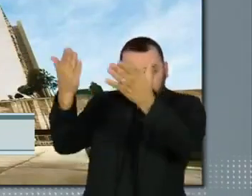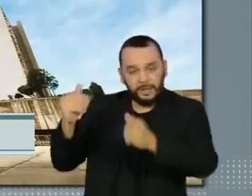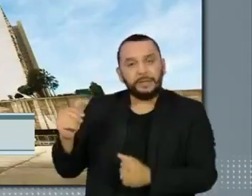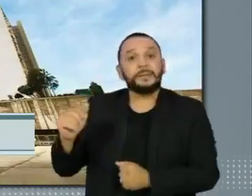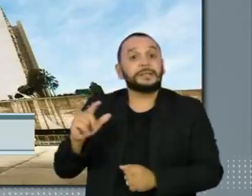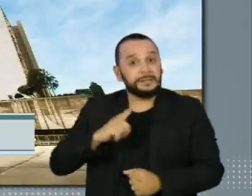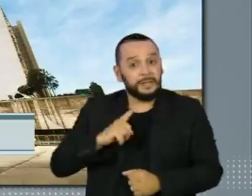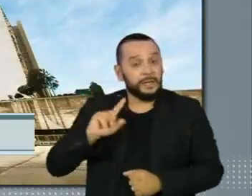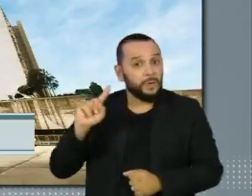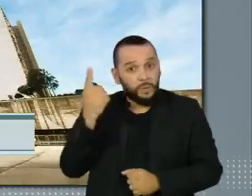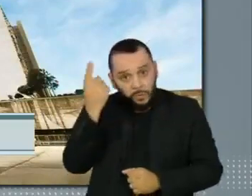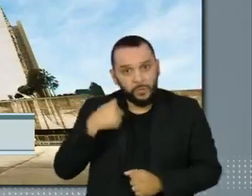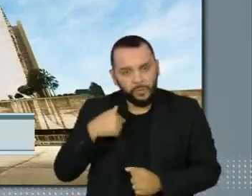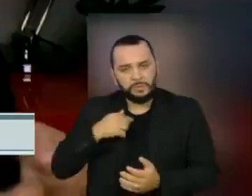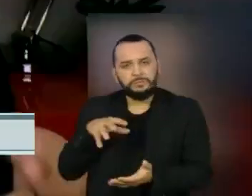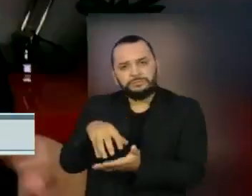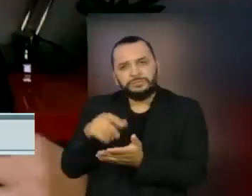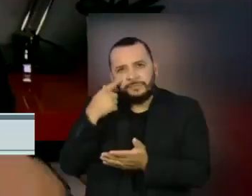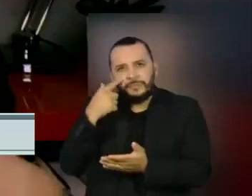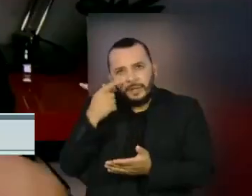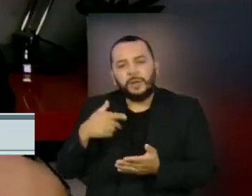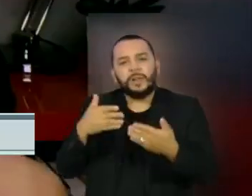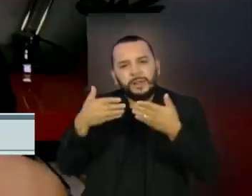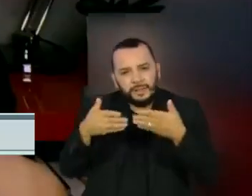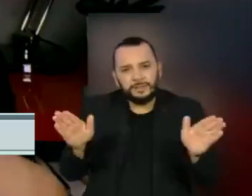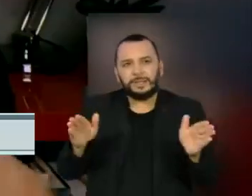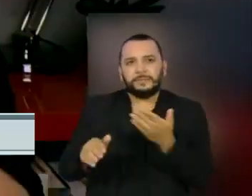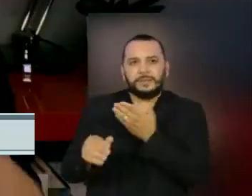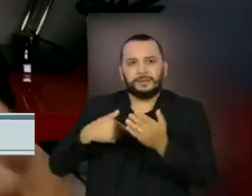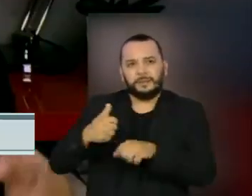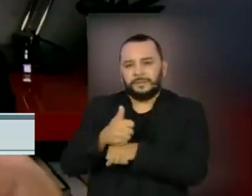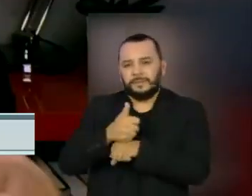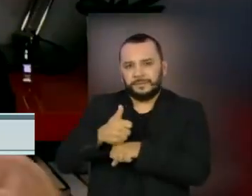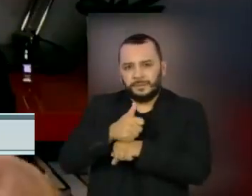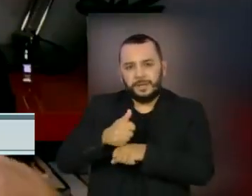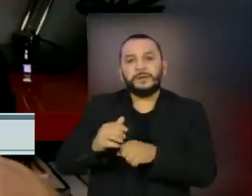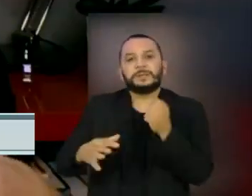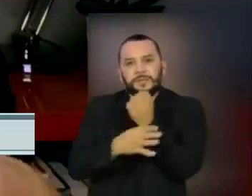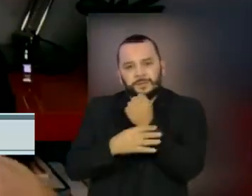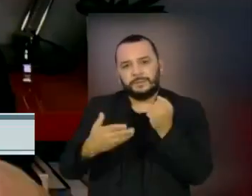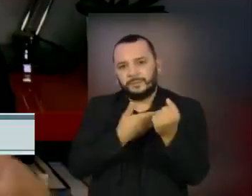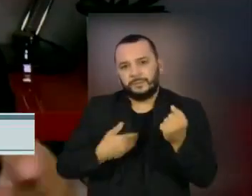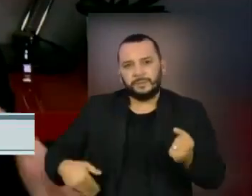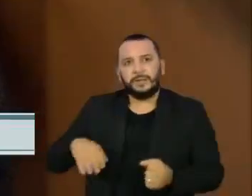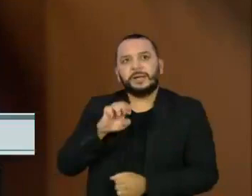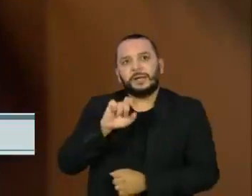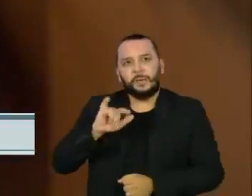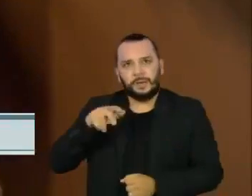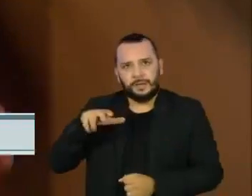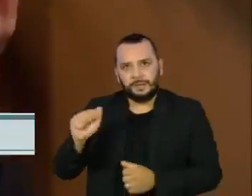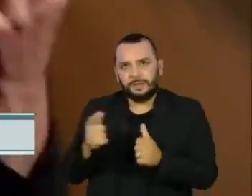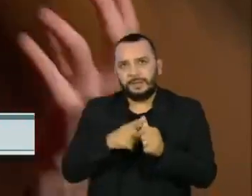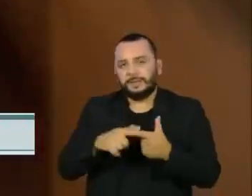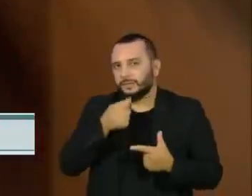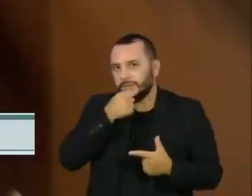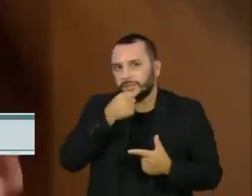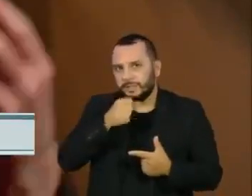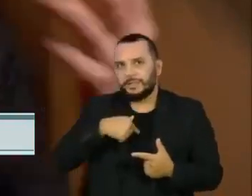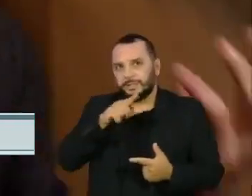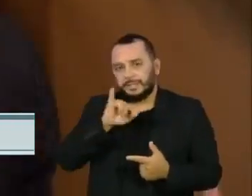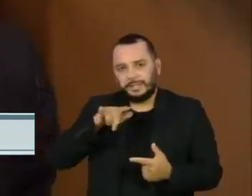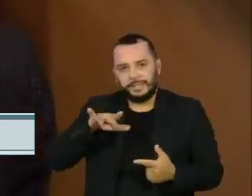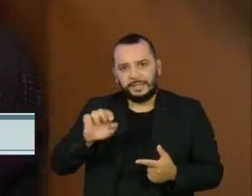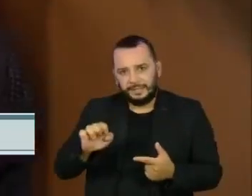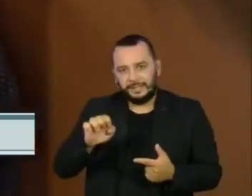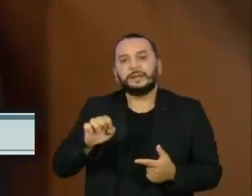literária contratada pela agência listou lançamentos recentes da especialista em segurança pública Ilona Zabó e das jornalistas Eliane